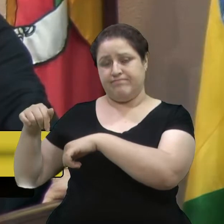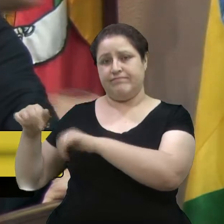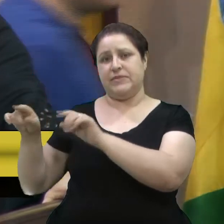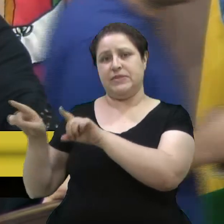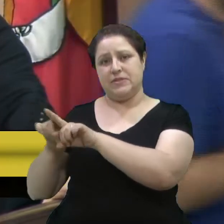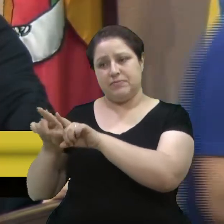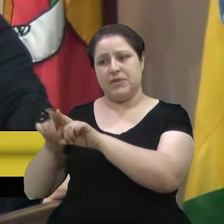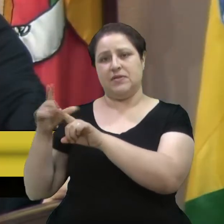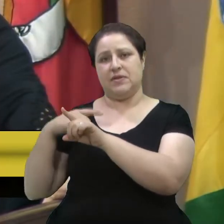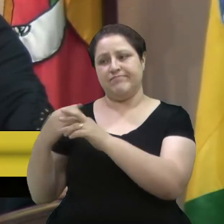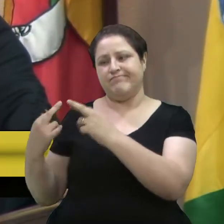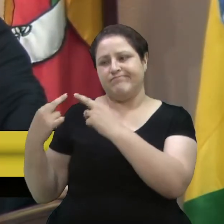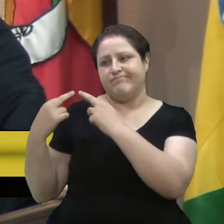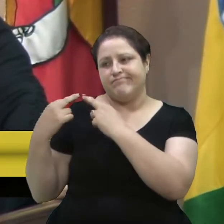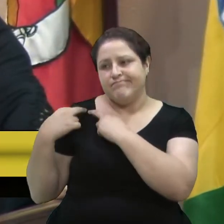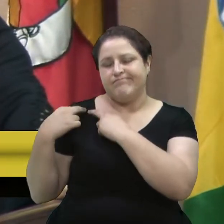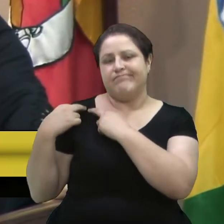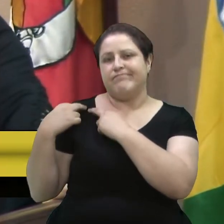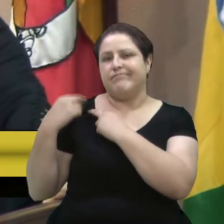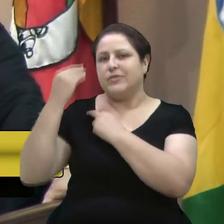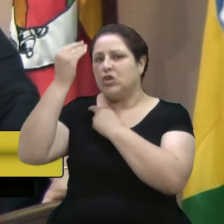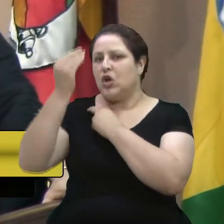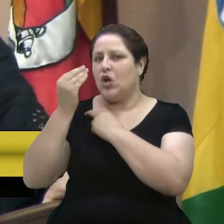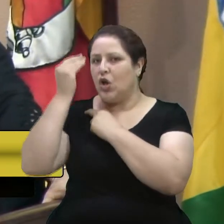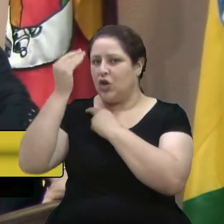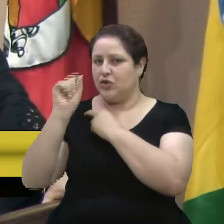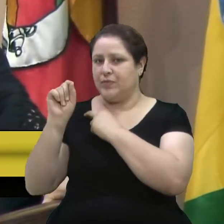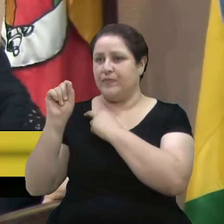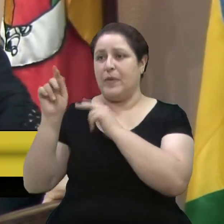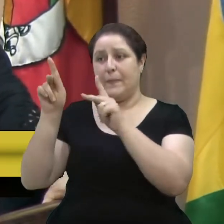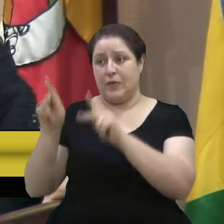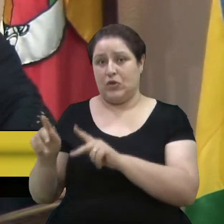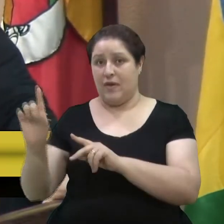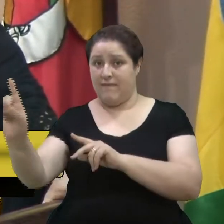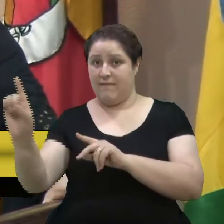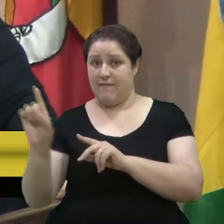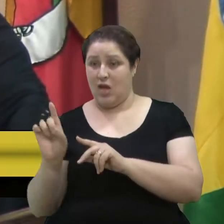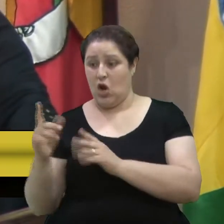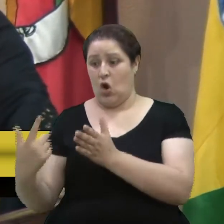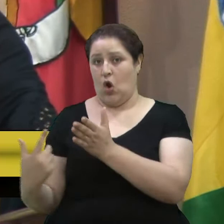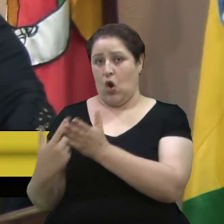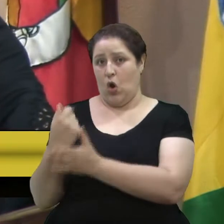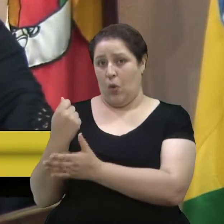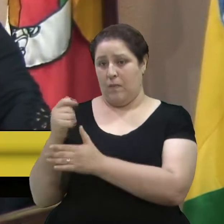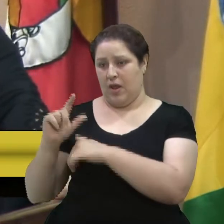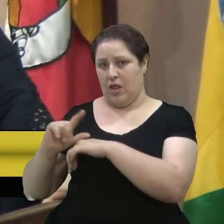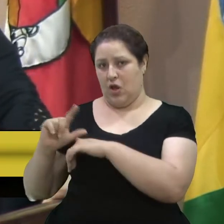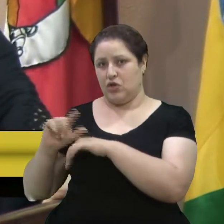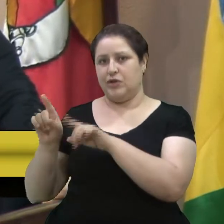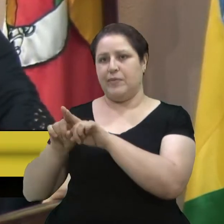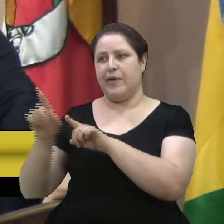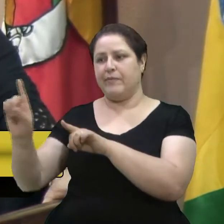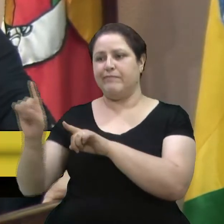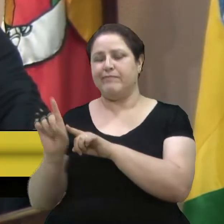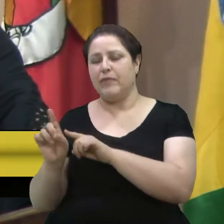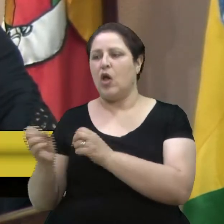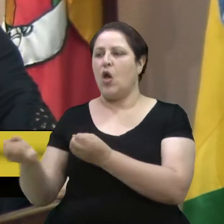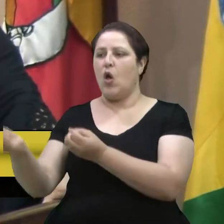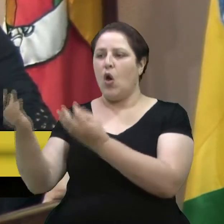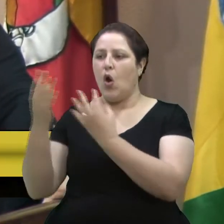psicológica. As pessoas, além de comprar na loja, elas contavam dos seus problemas